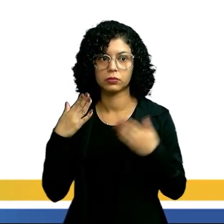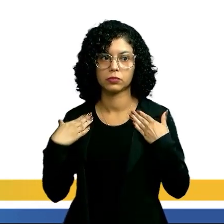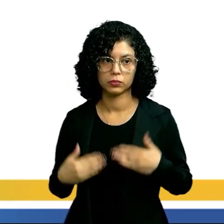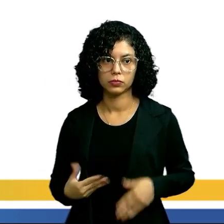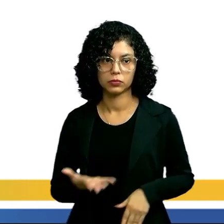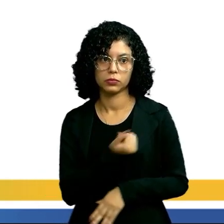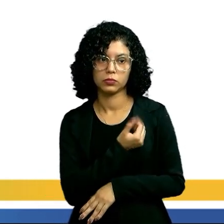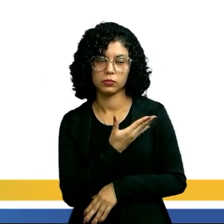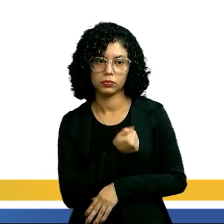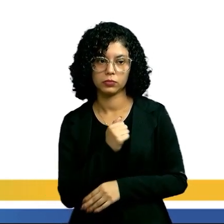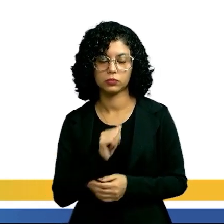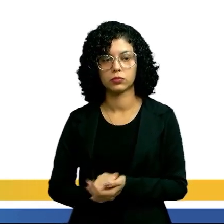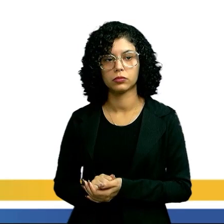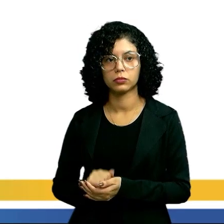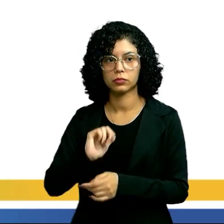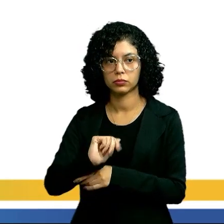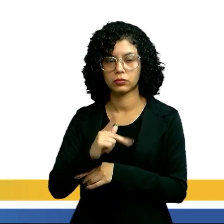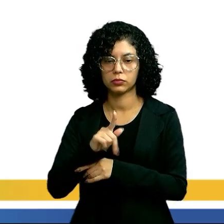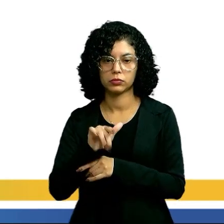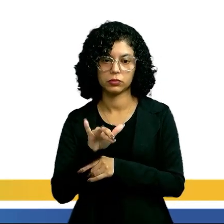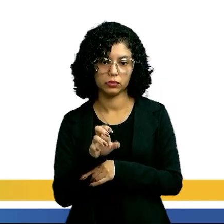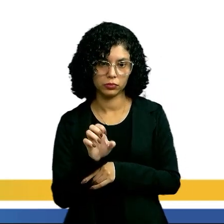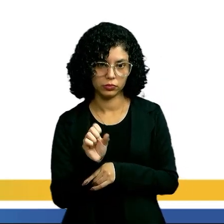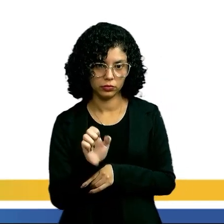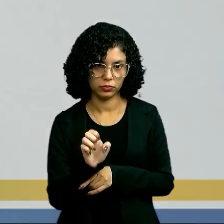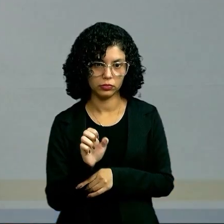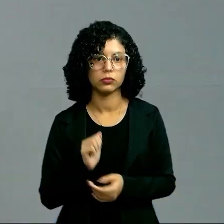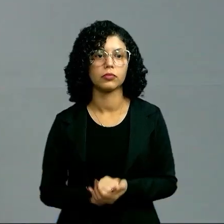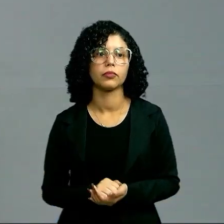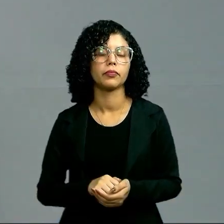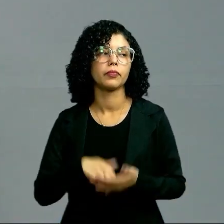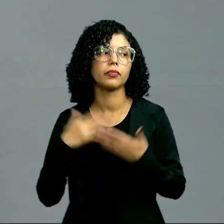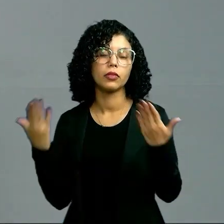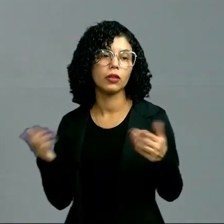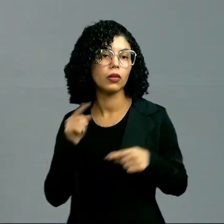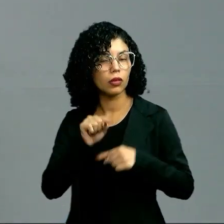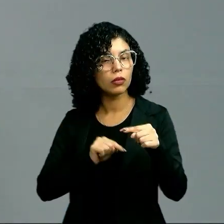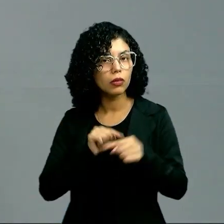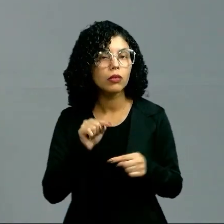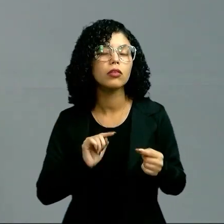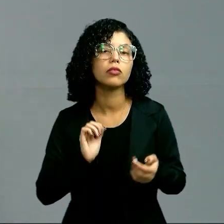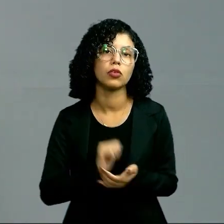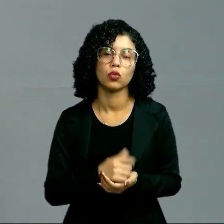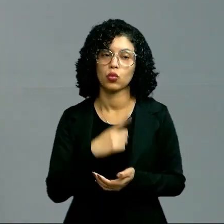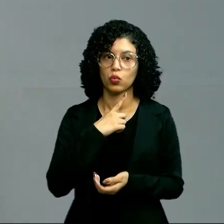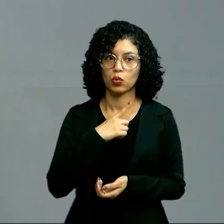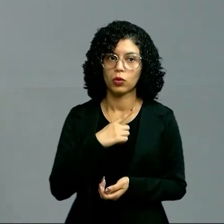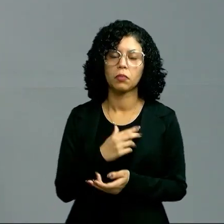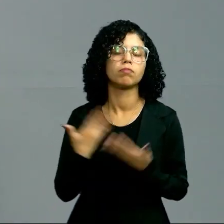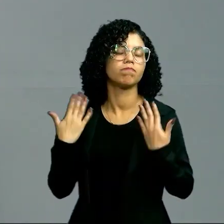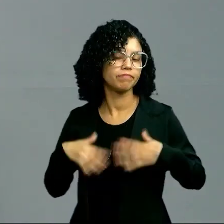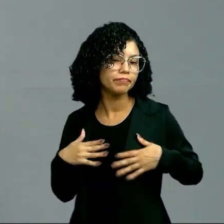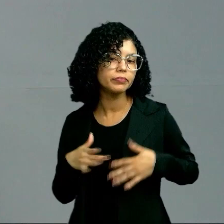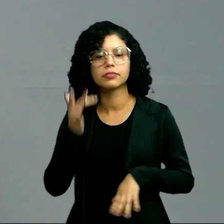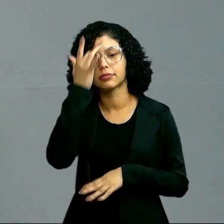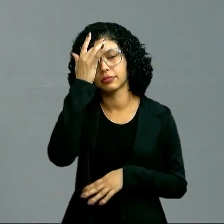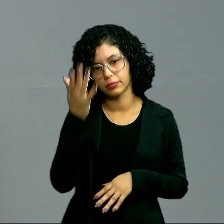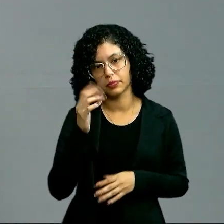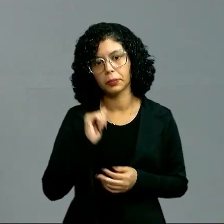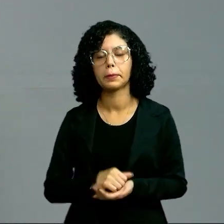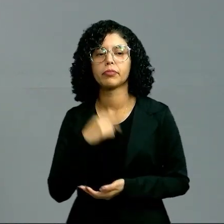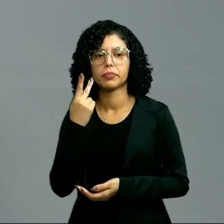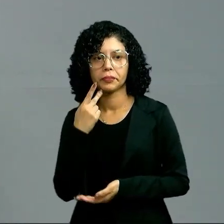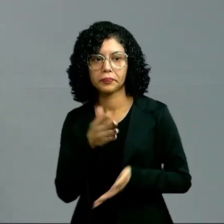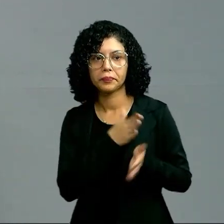divisões do corpo e número de apêndices. Pessoal, essas divisões, né, elas estão tranquilas, são fáceis. A gente